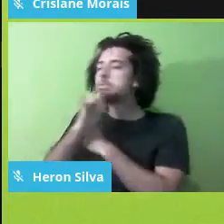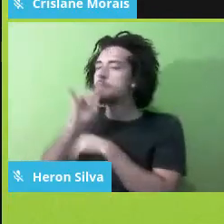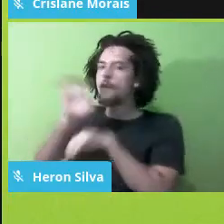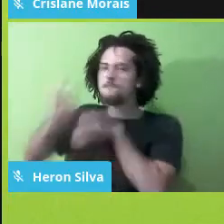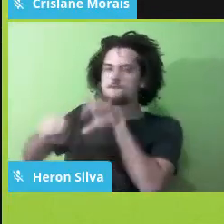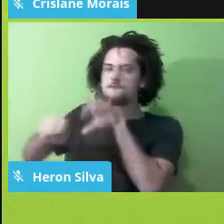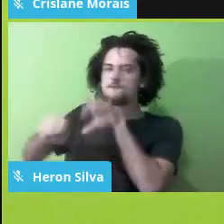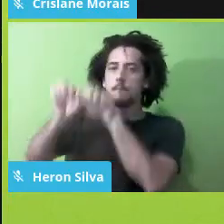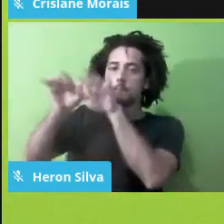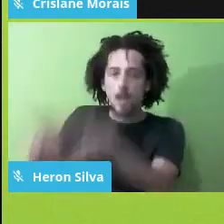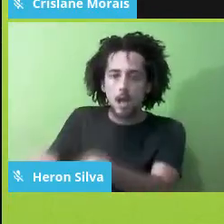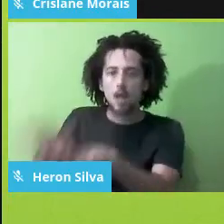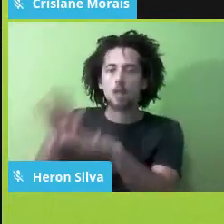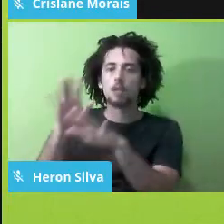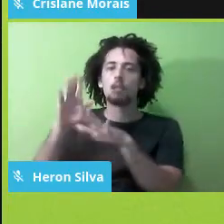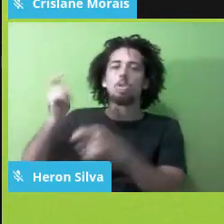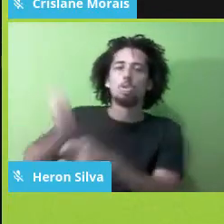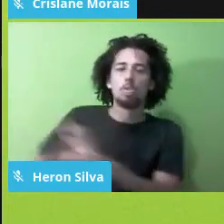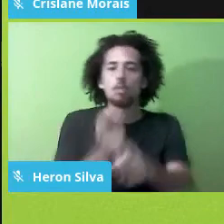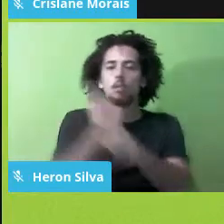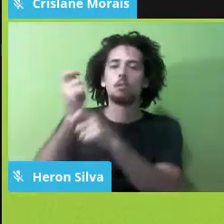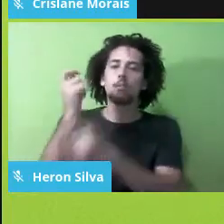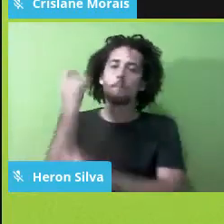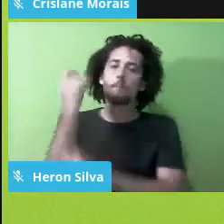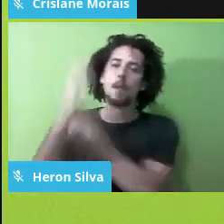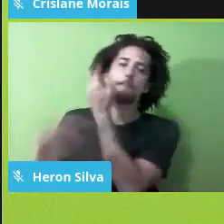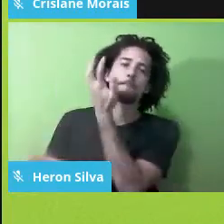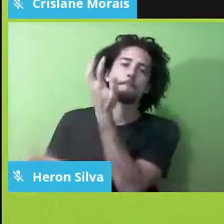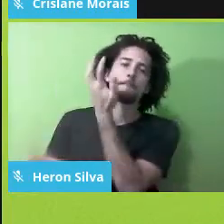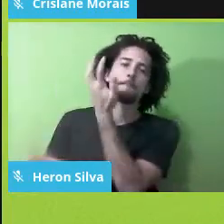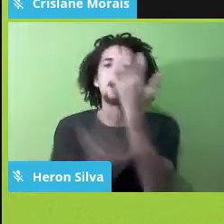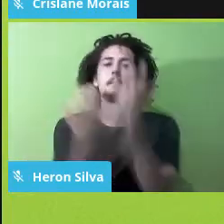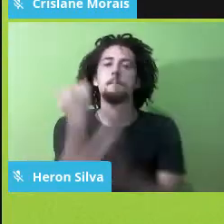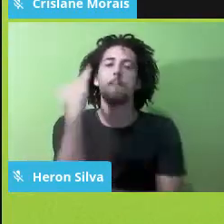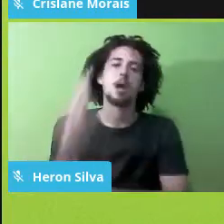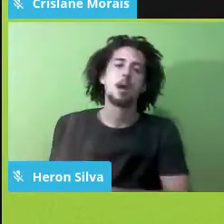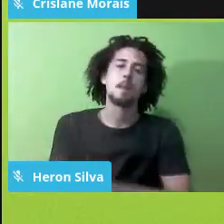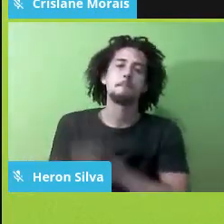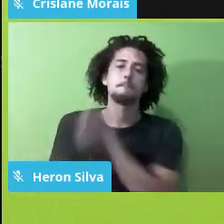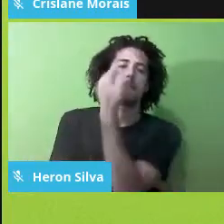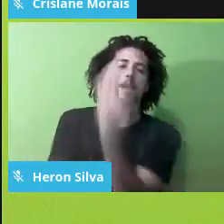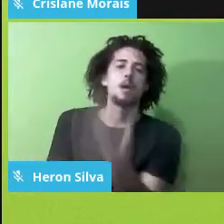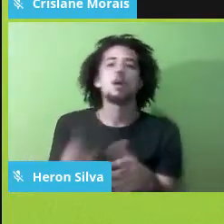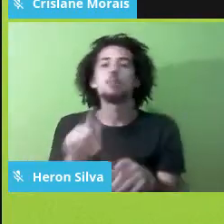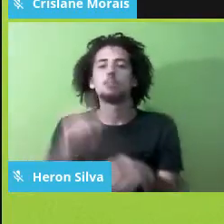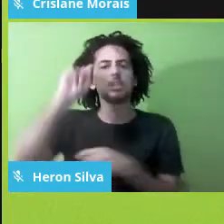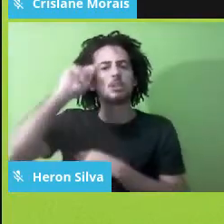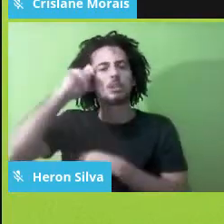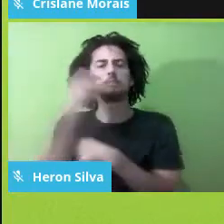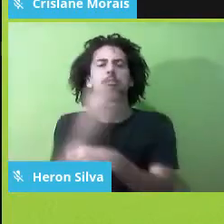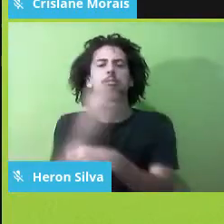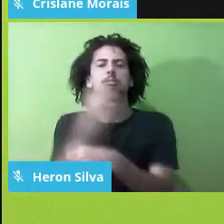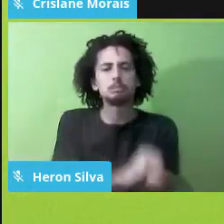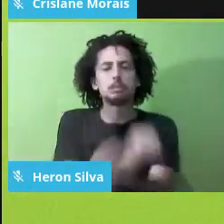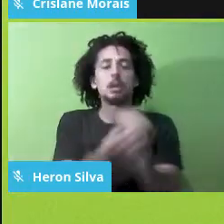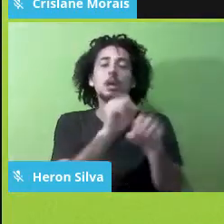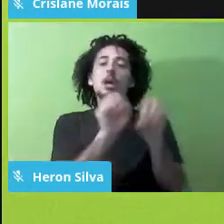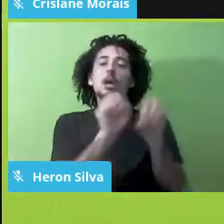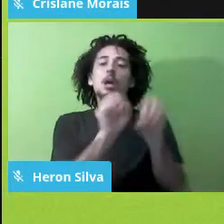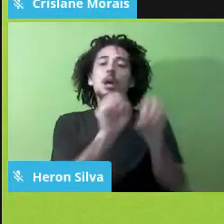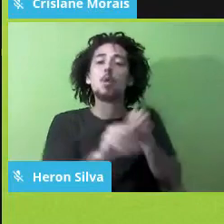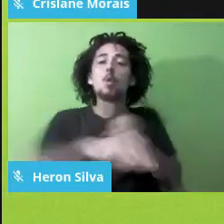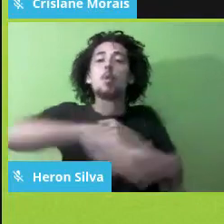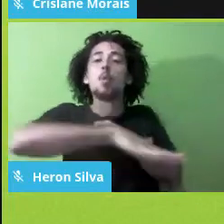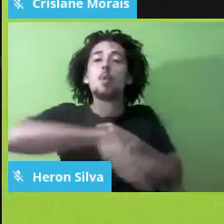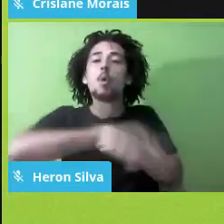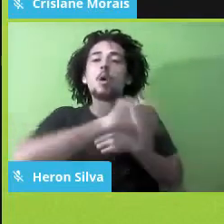mineração, para derrubada de árvores, onde os negros eram escravizados, onde a educação era um espaço de gente